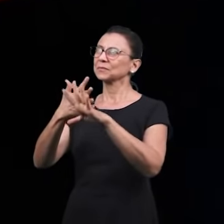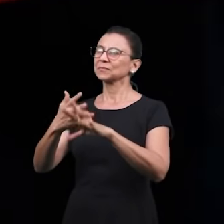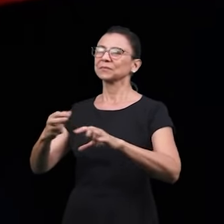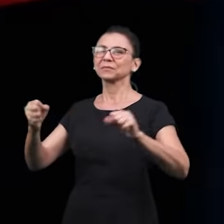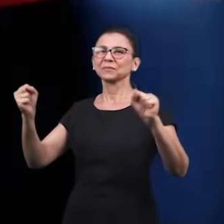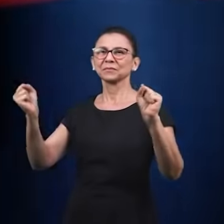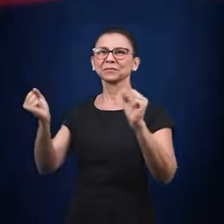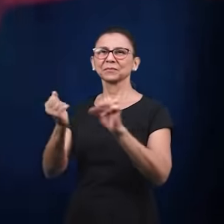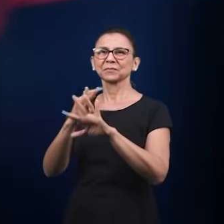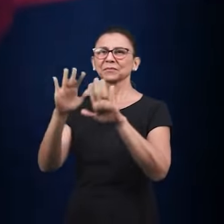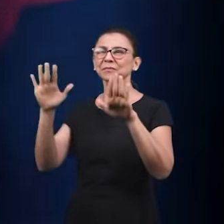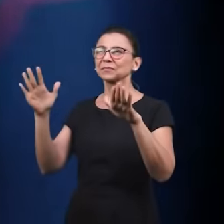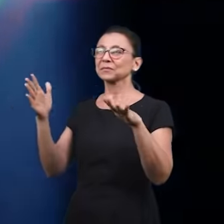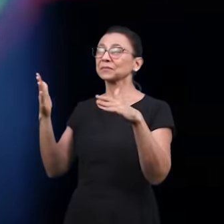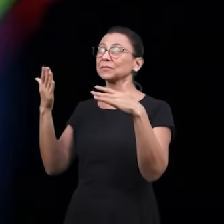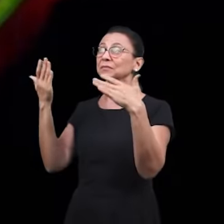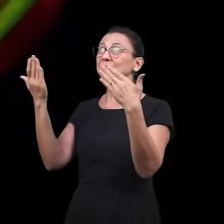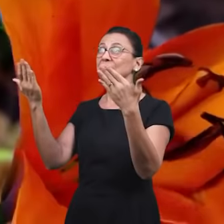Glória,